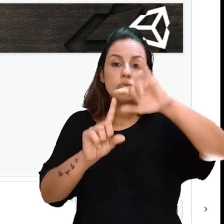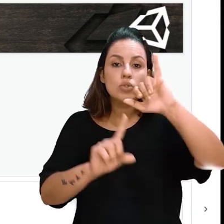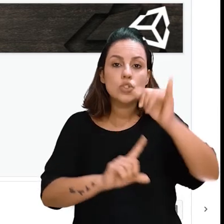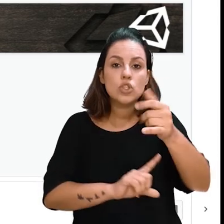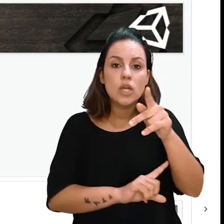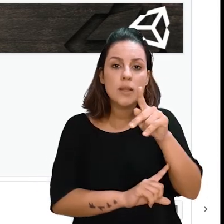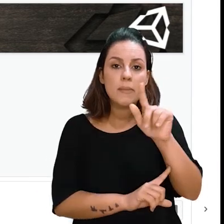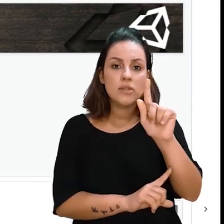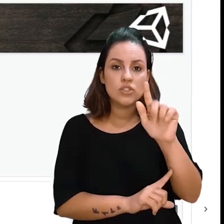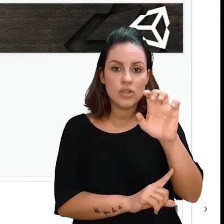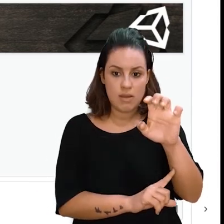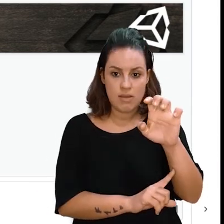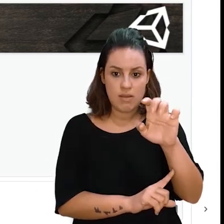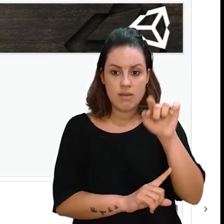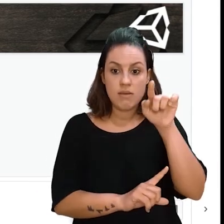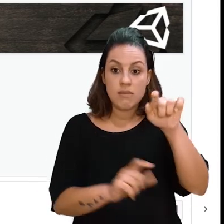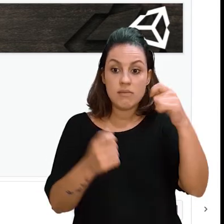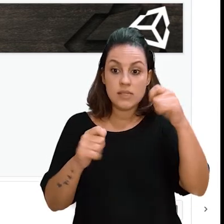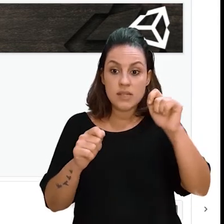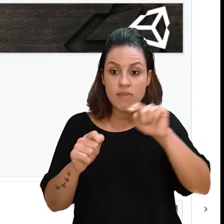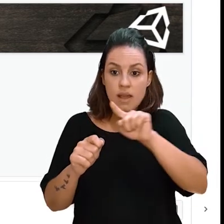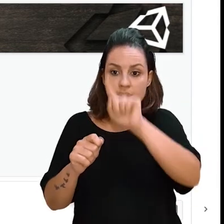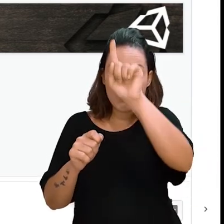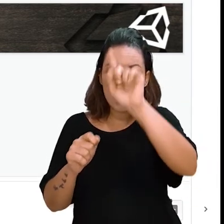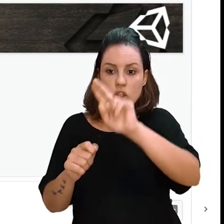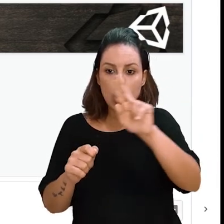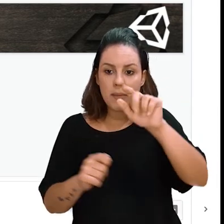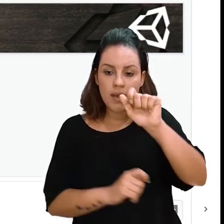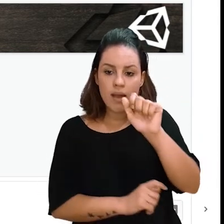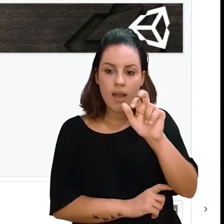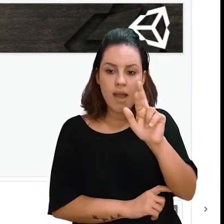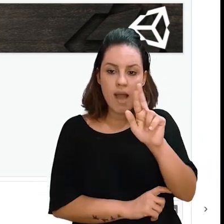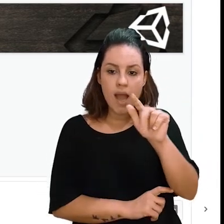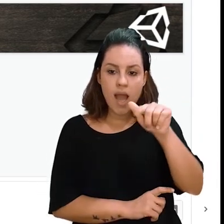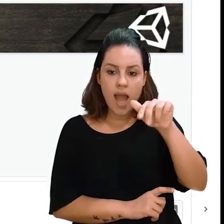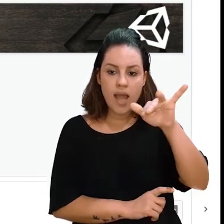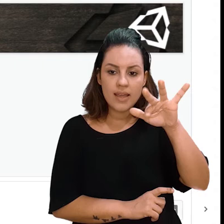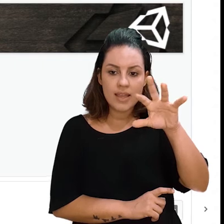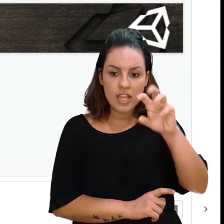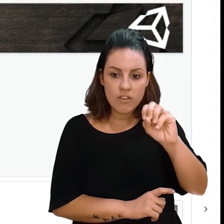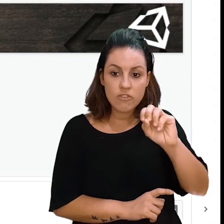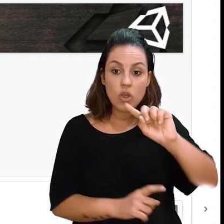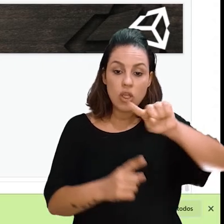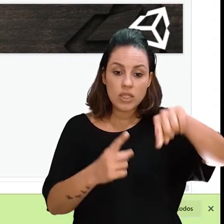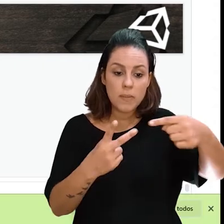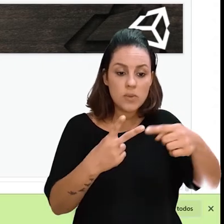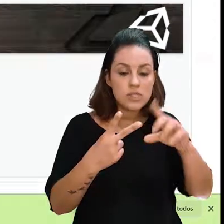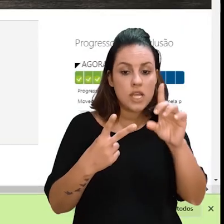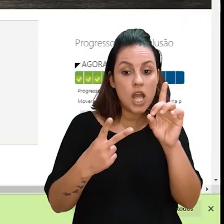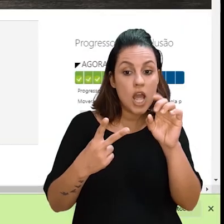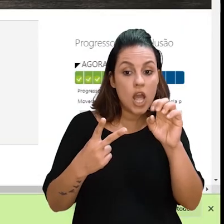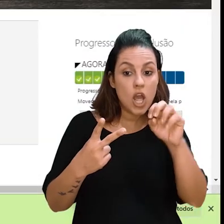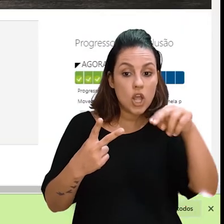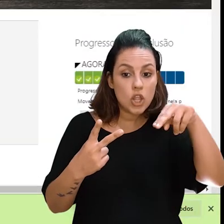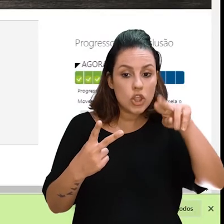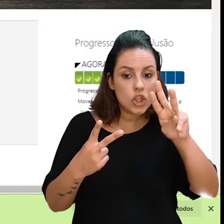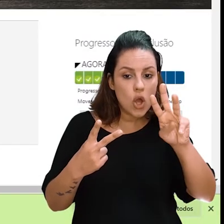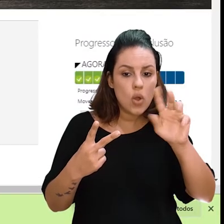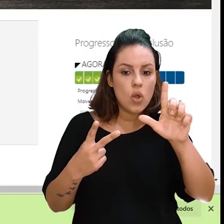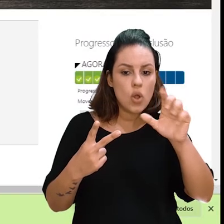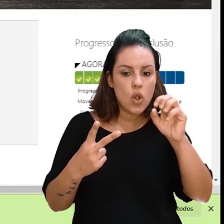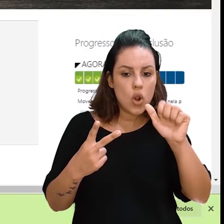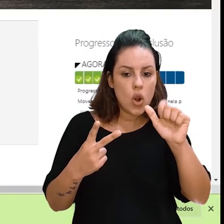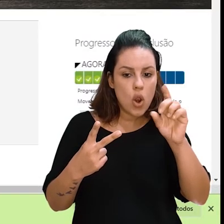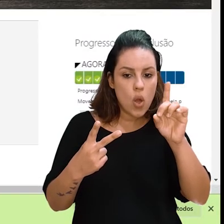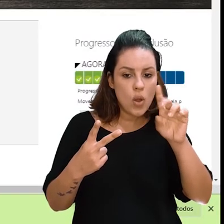em formato JPG. Clicando aqui em arquivo, fazer download, imagem JPG. Pronto. Agora eu vou para a minha sala do